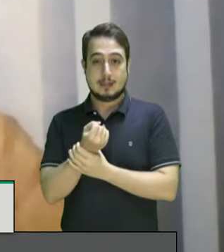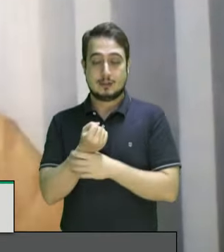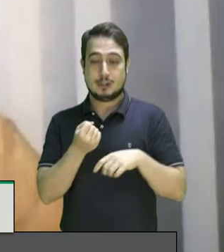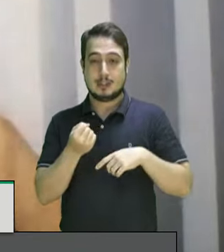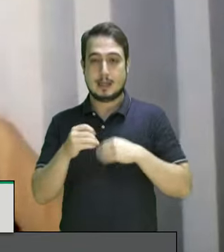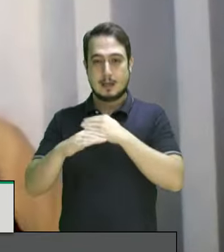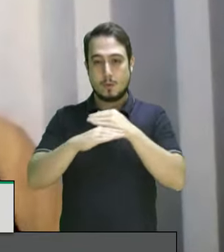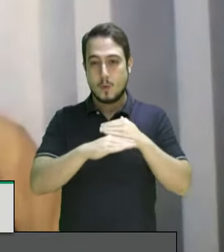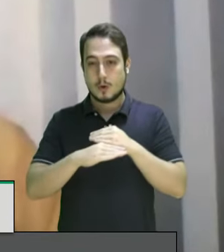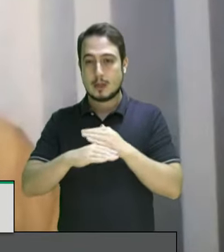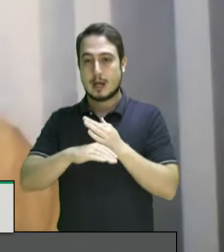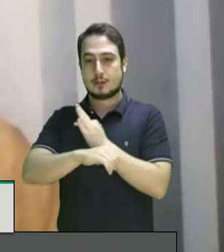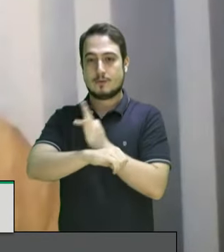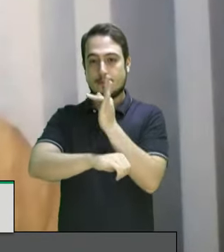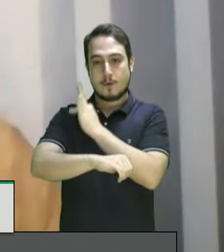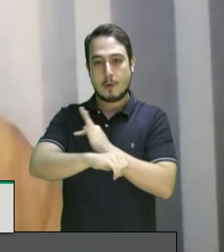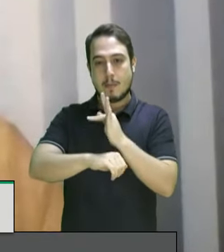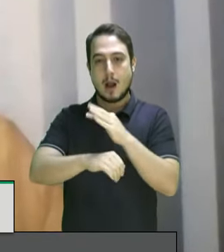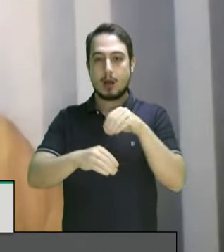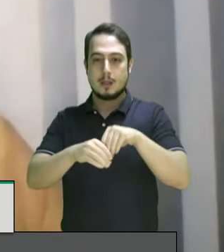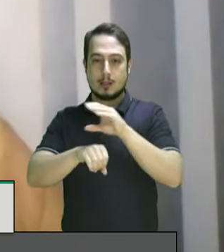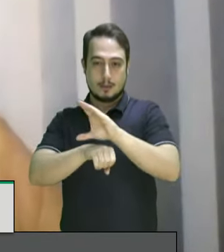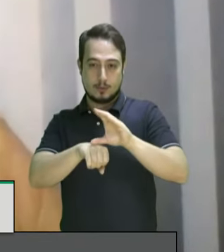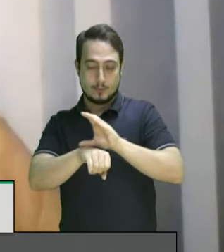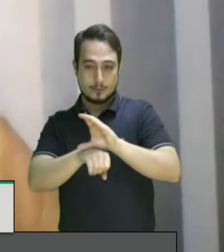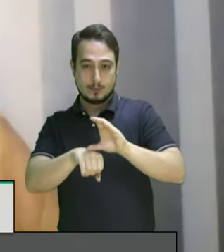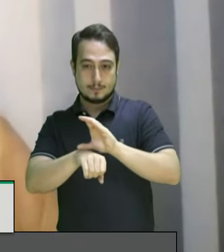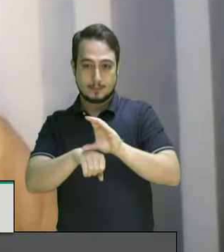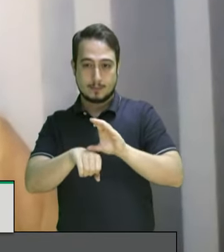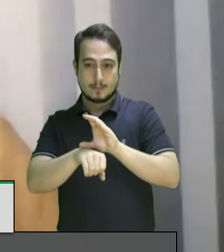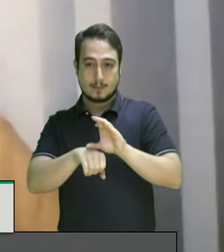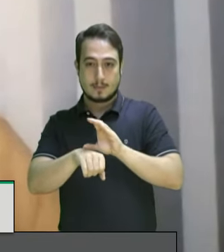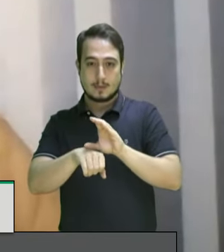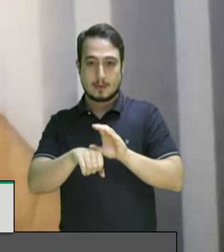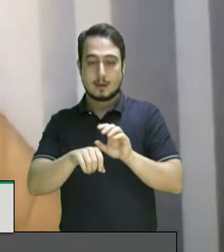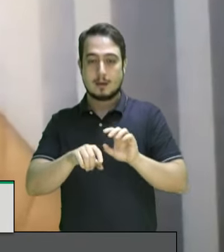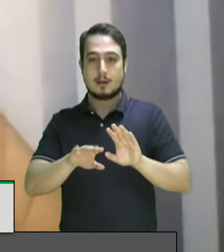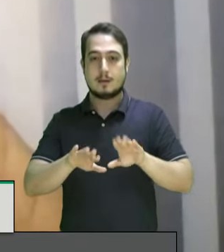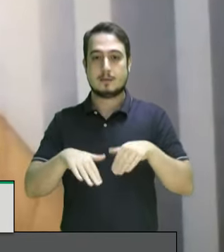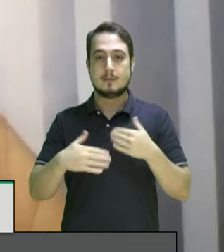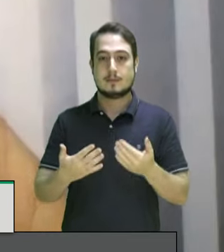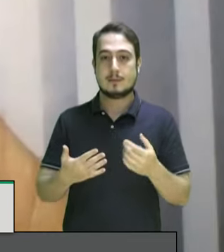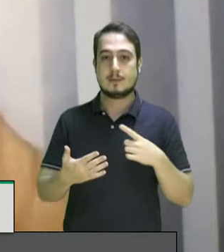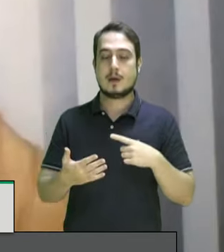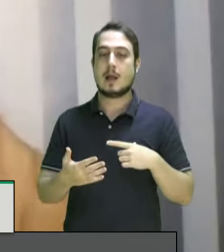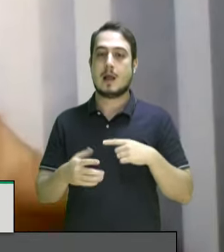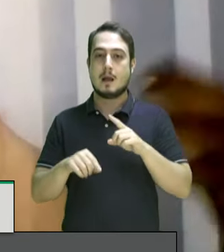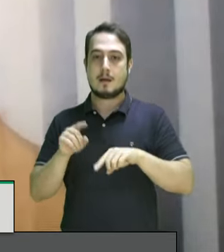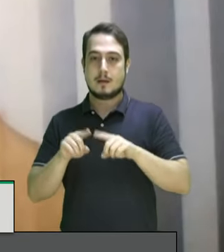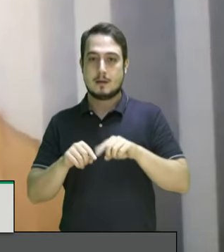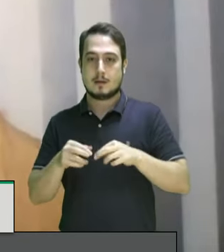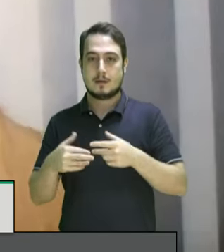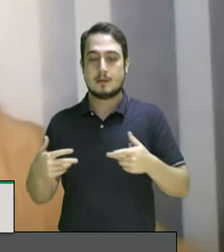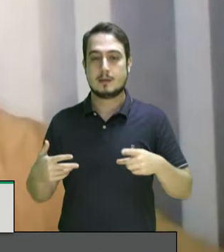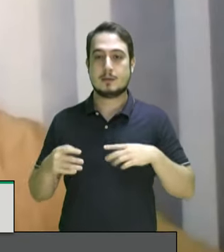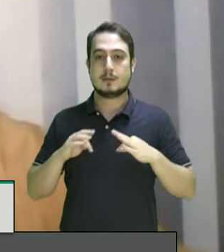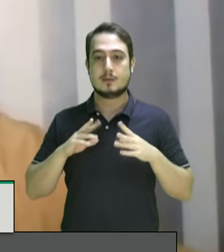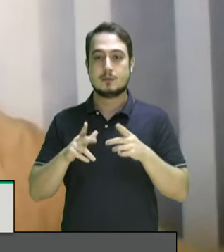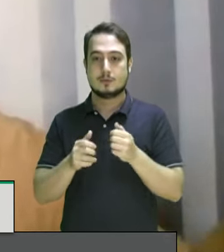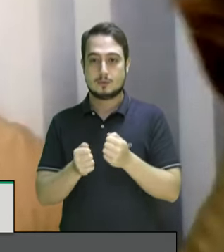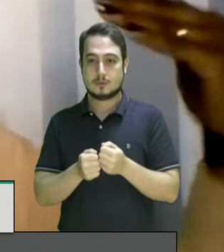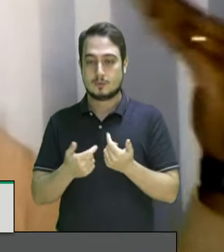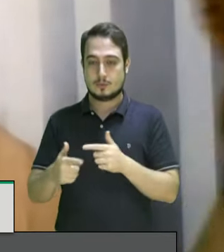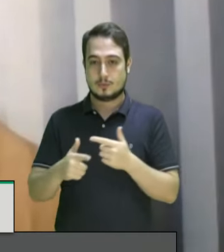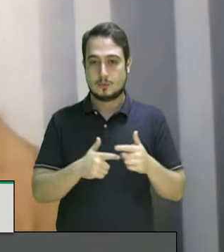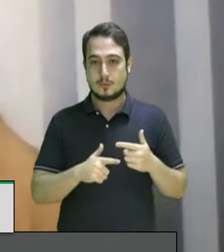existente na nossa constituição federal que não encontre equivalência no mundo material haja vista todas as violações